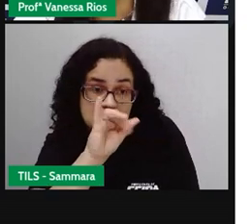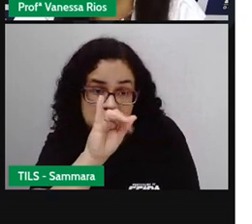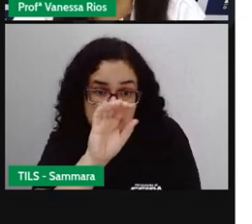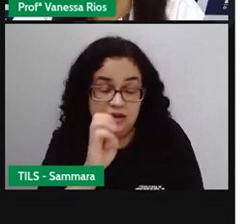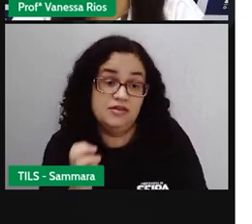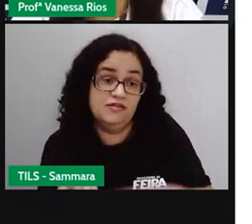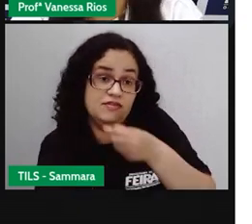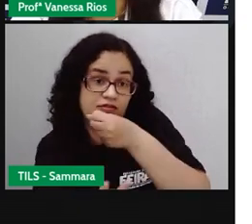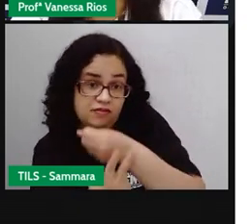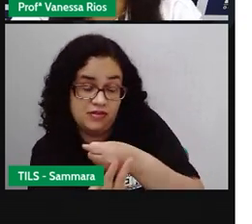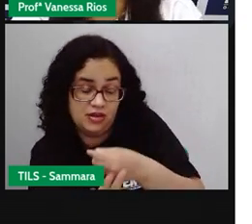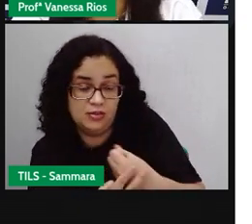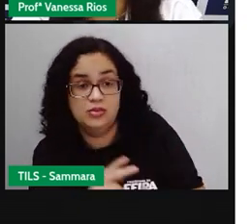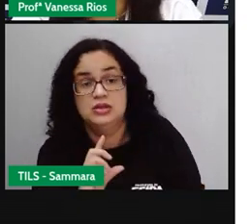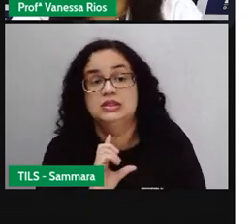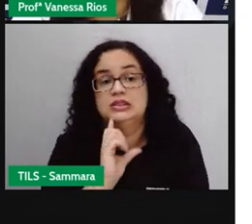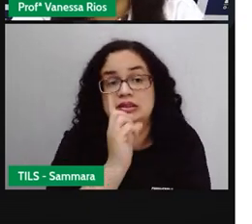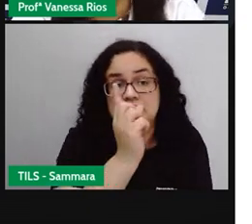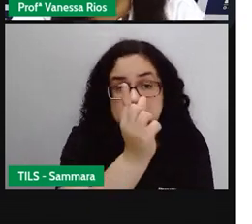verbo sair.